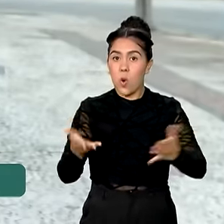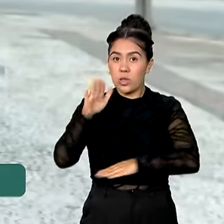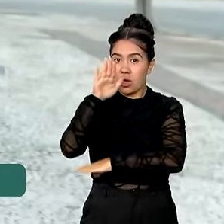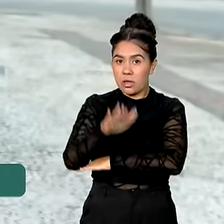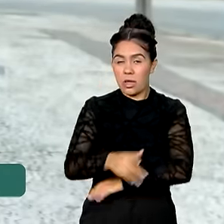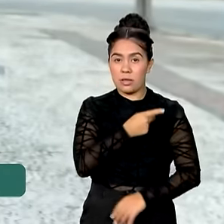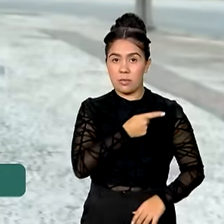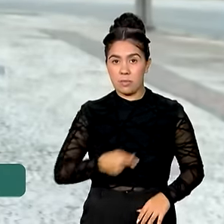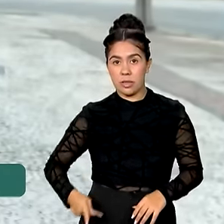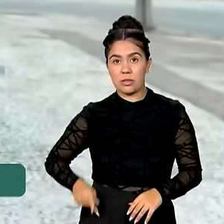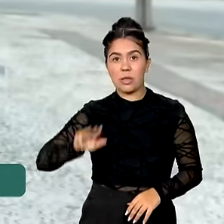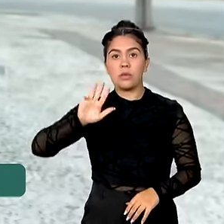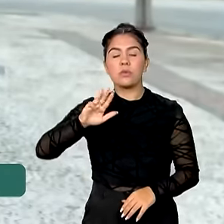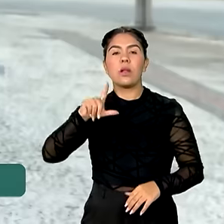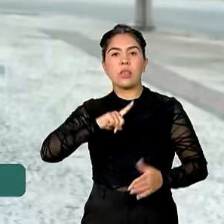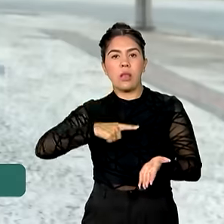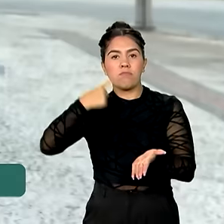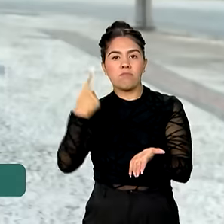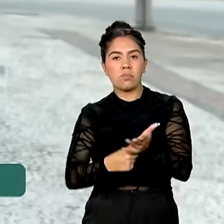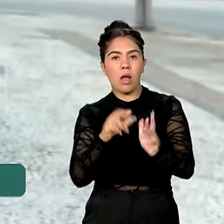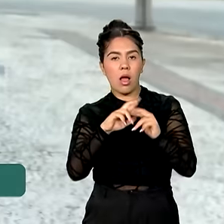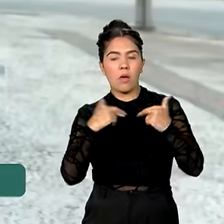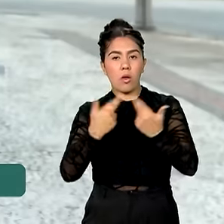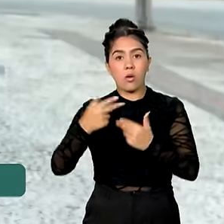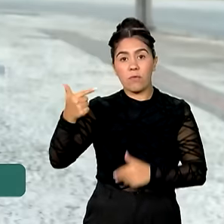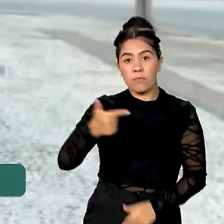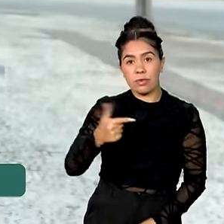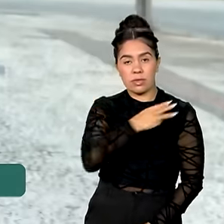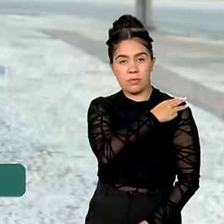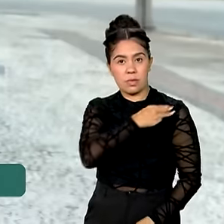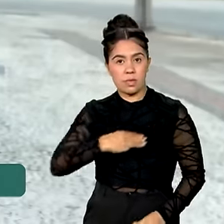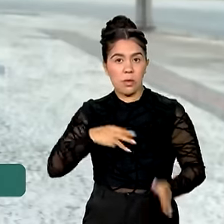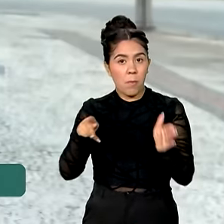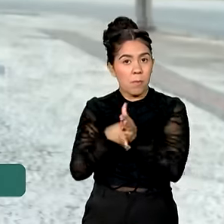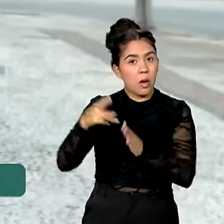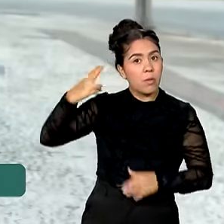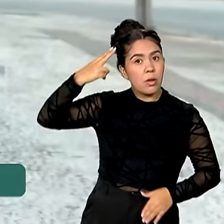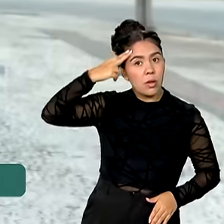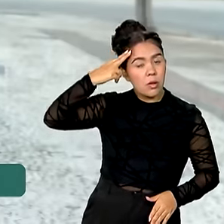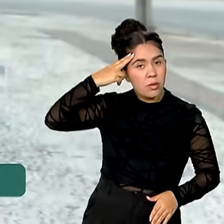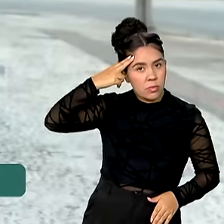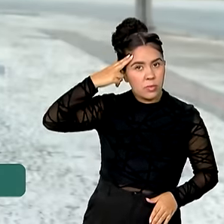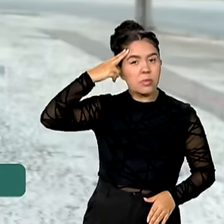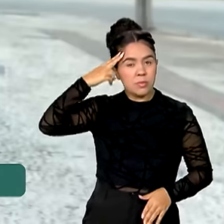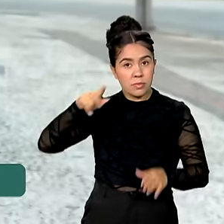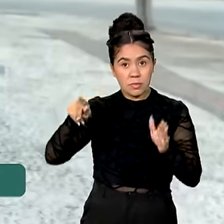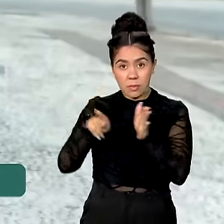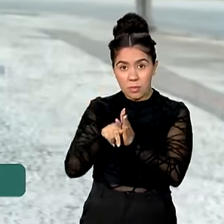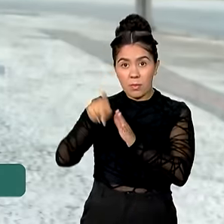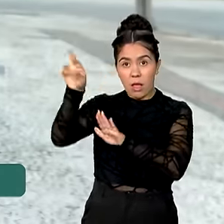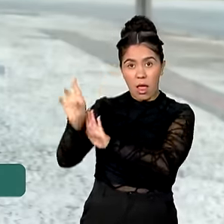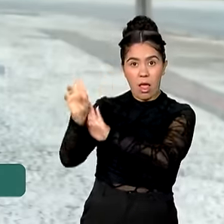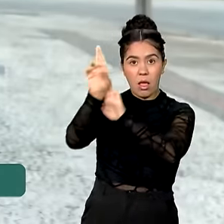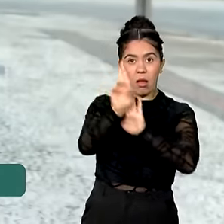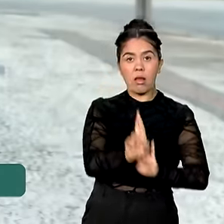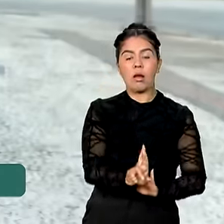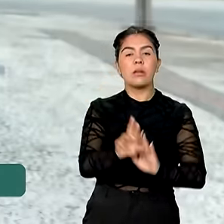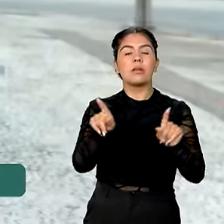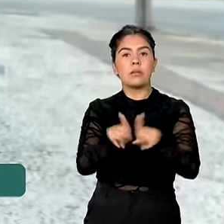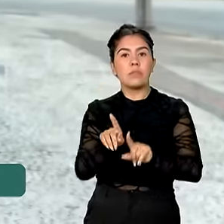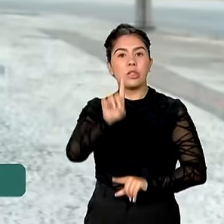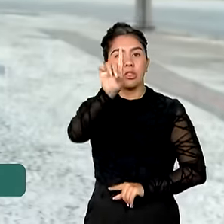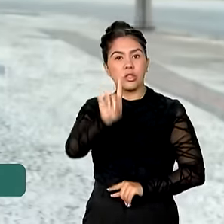o vice-ministro das Finanças dos Emirados Árabes Unidos, Mohamed Al-Hussein, e com o diretor